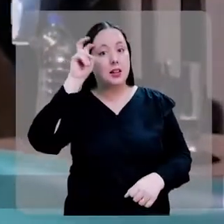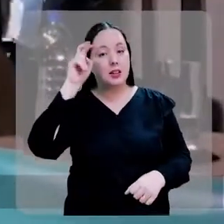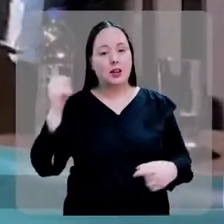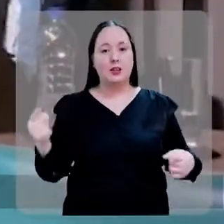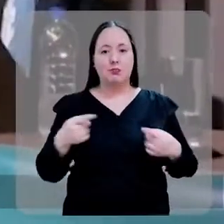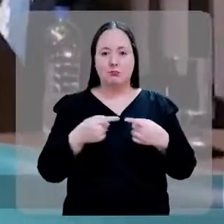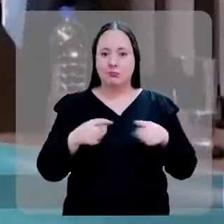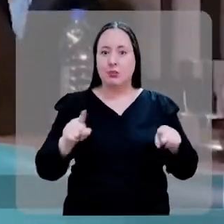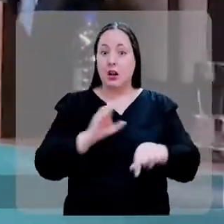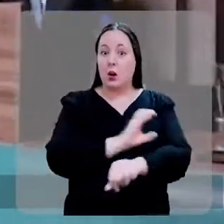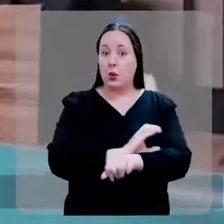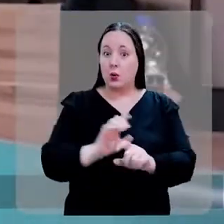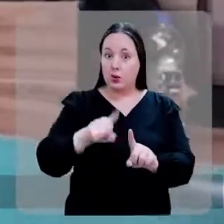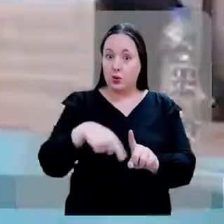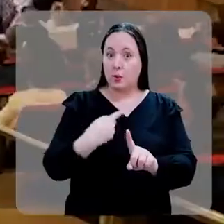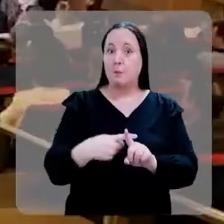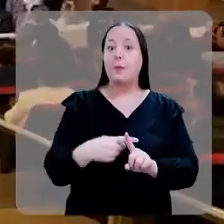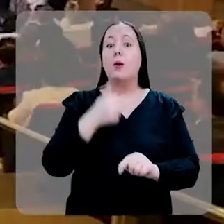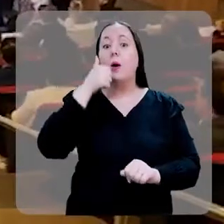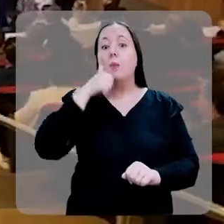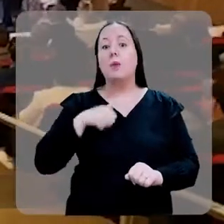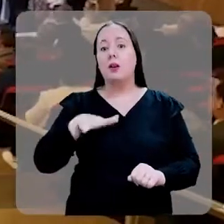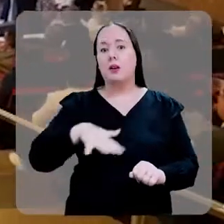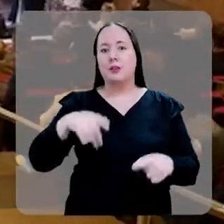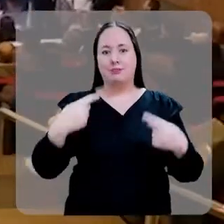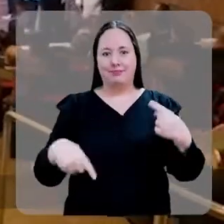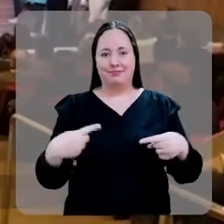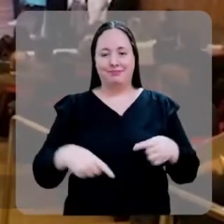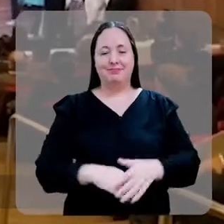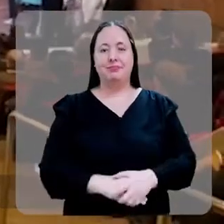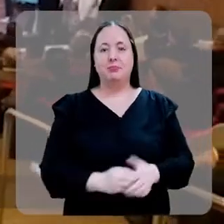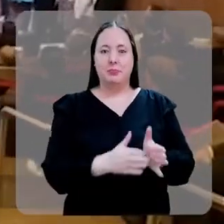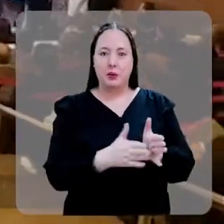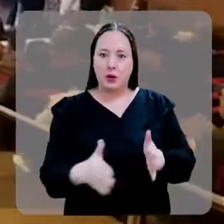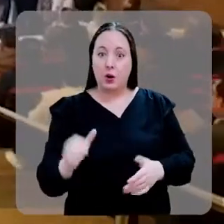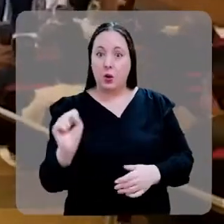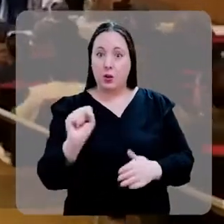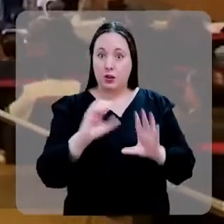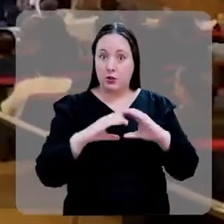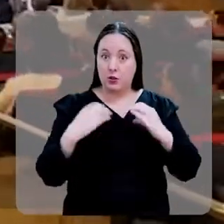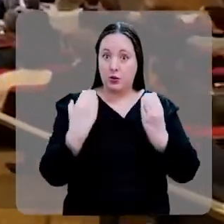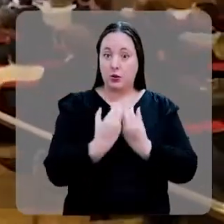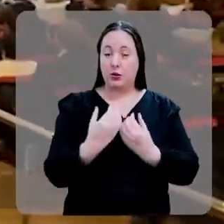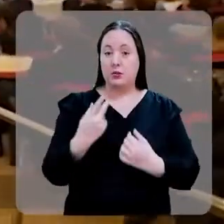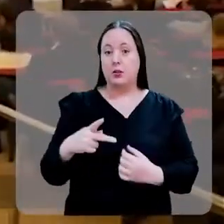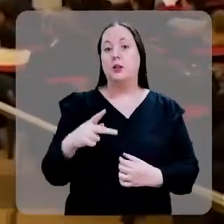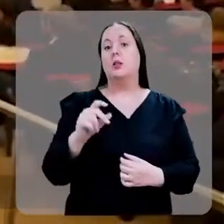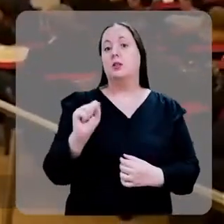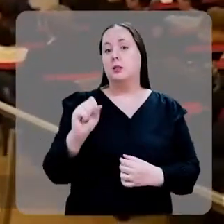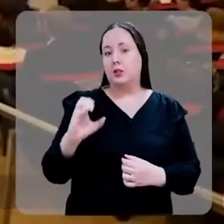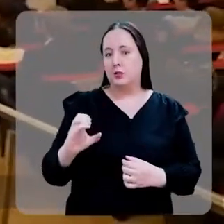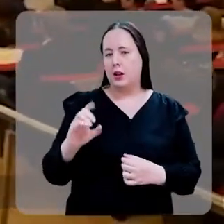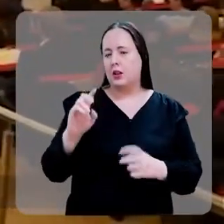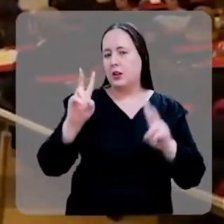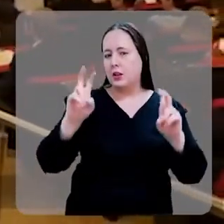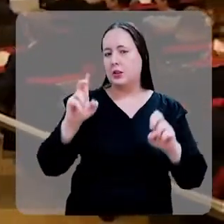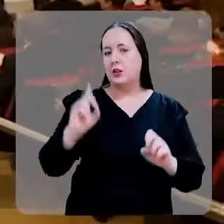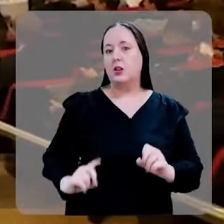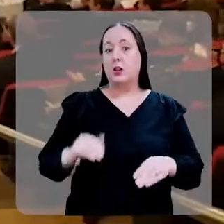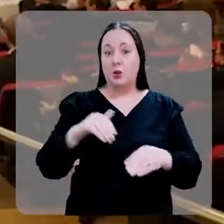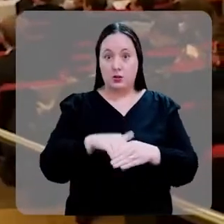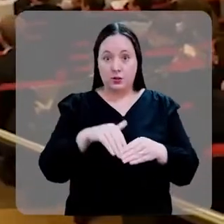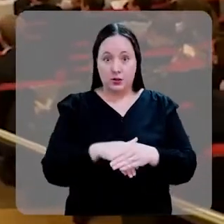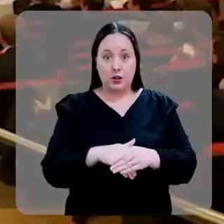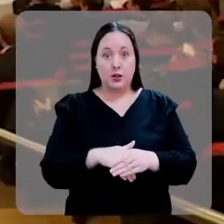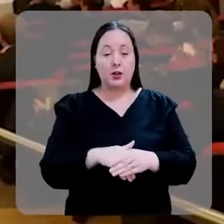-feira para o lançamento do curso Mais Mulheres na Política. Durante o 8º Congresso Catarinense de Direito Eleitoral